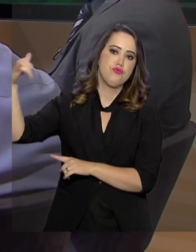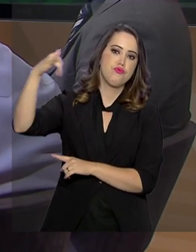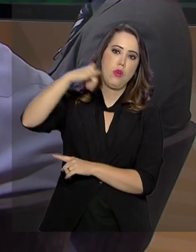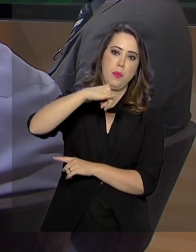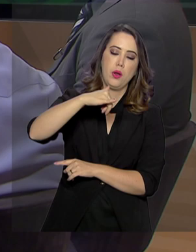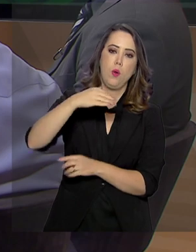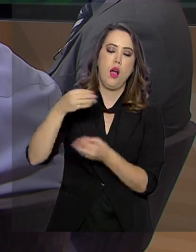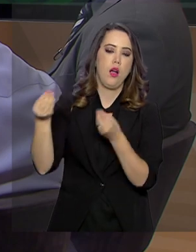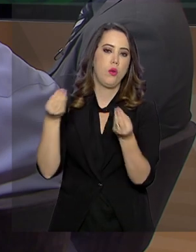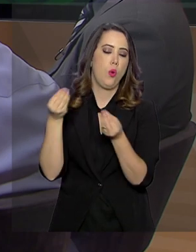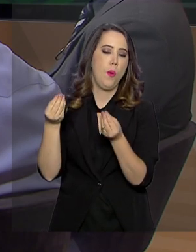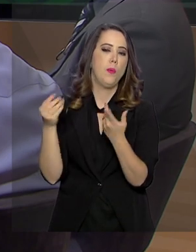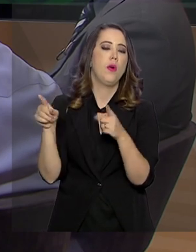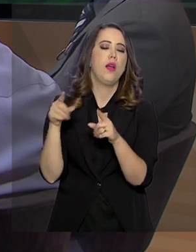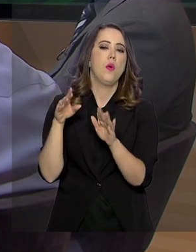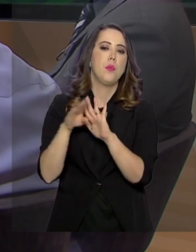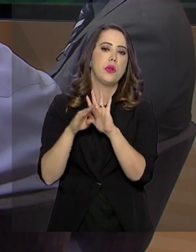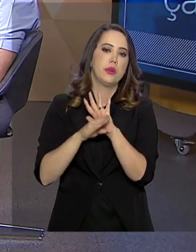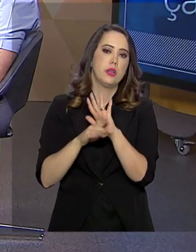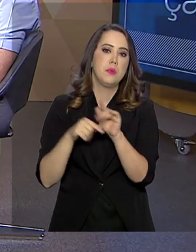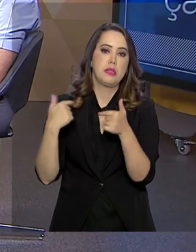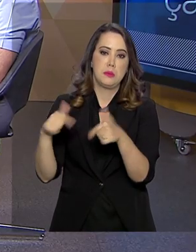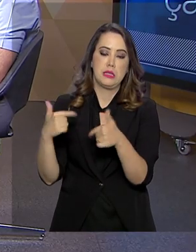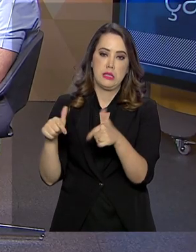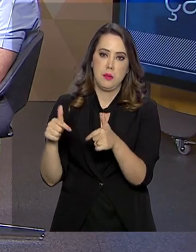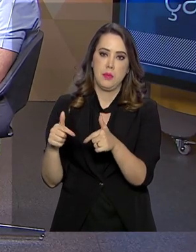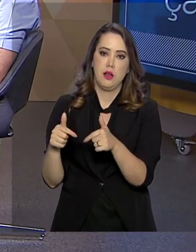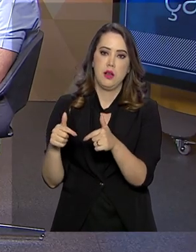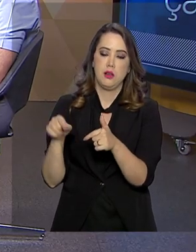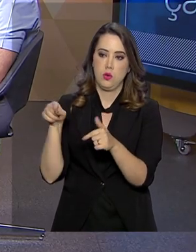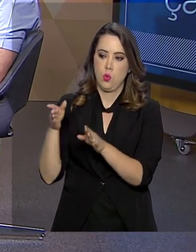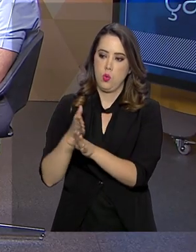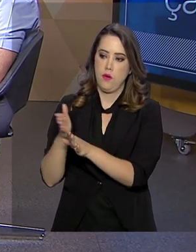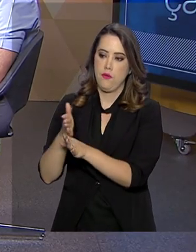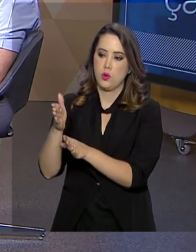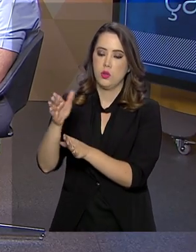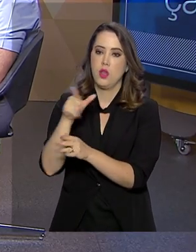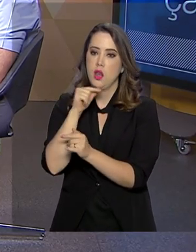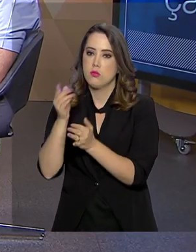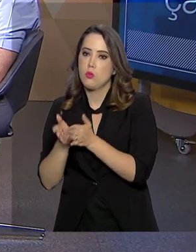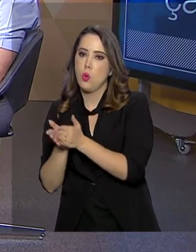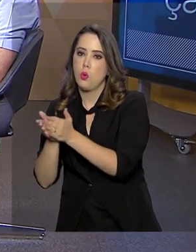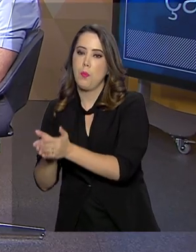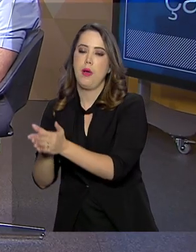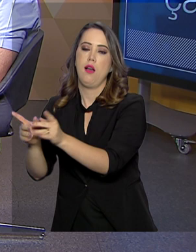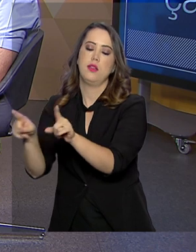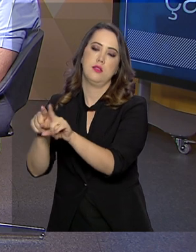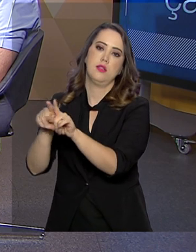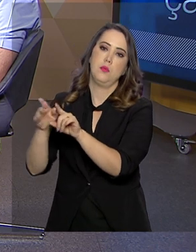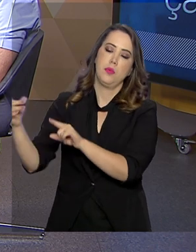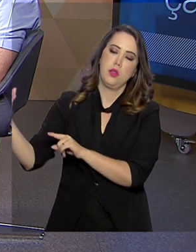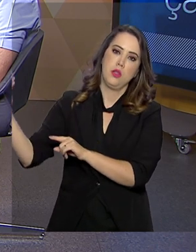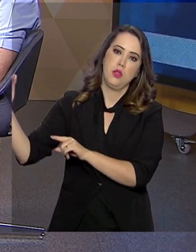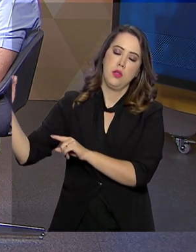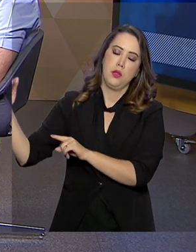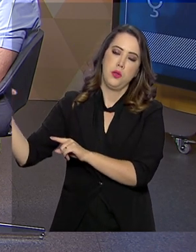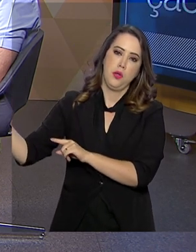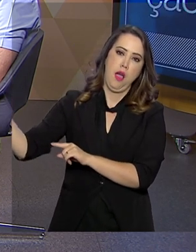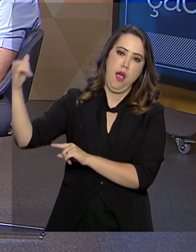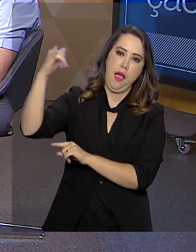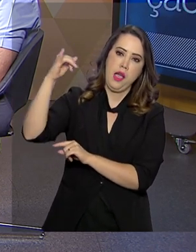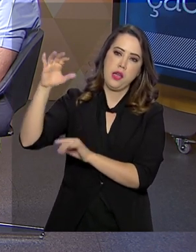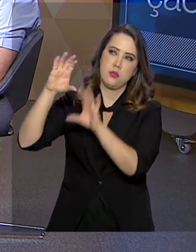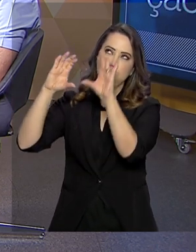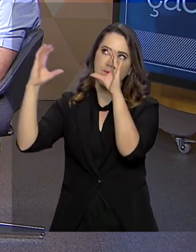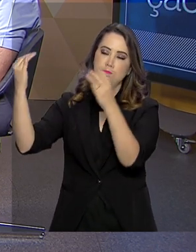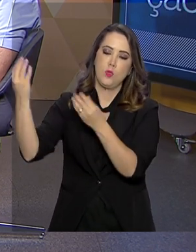Proteção Entregada de Fronteiras também trabalha com a questão da fronteira marítima e aérea. Como que essas duas fronteiras estão